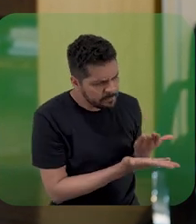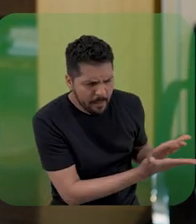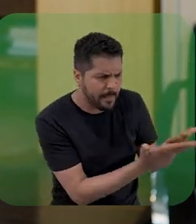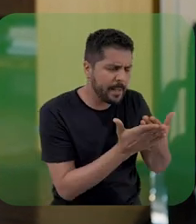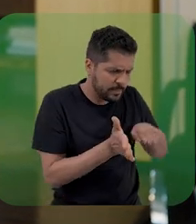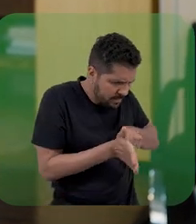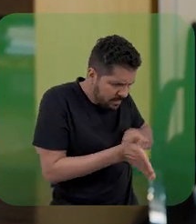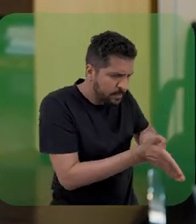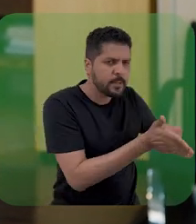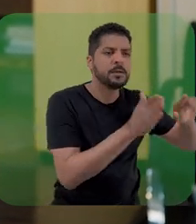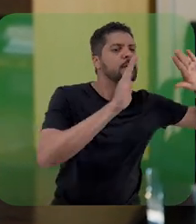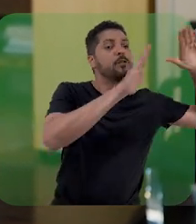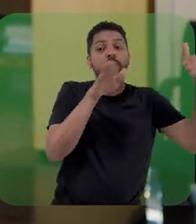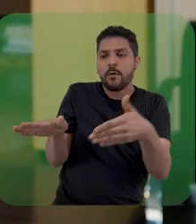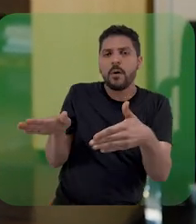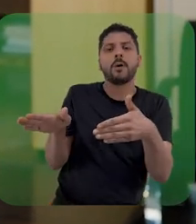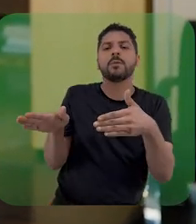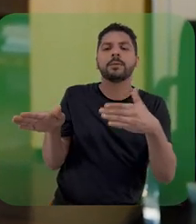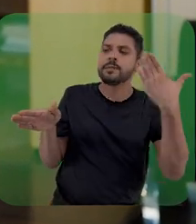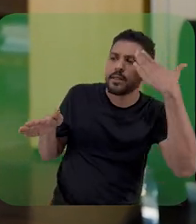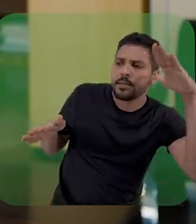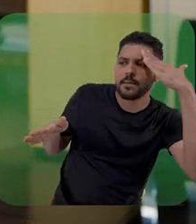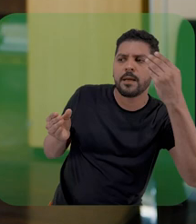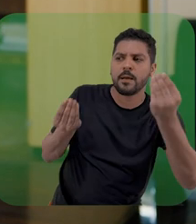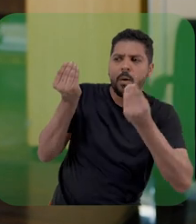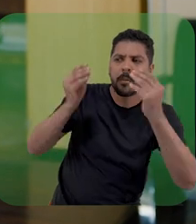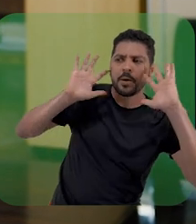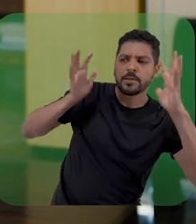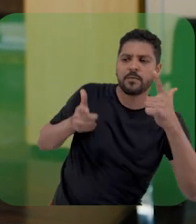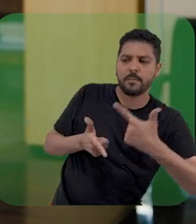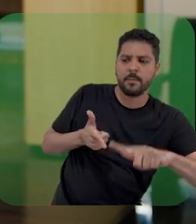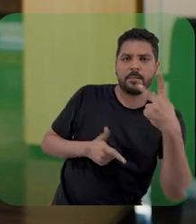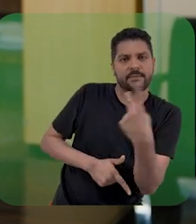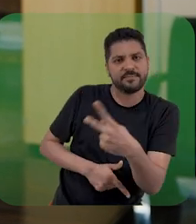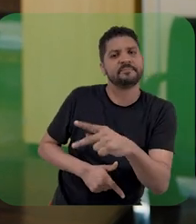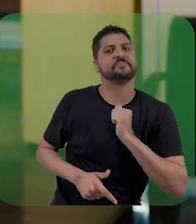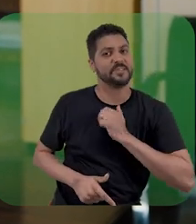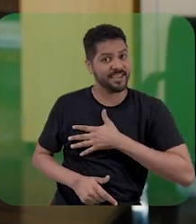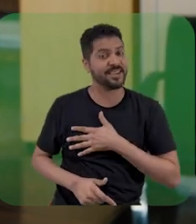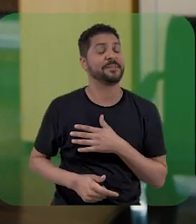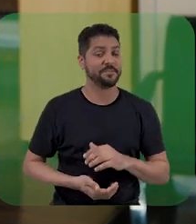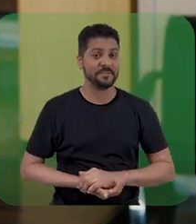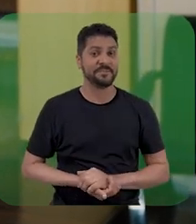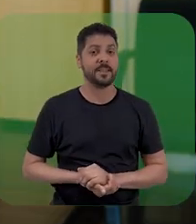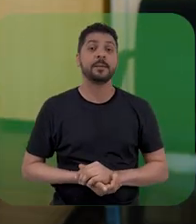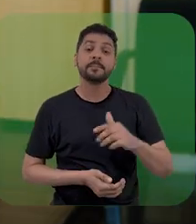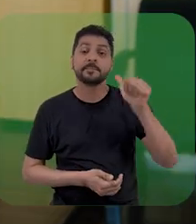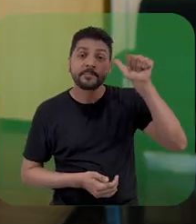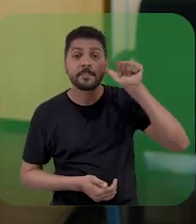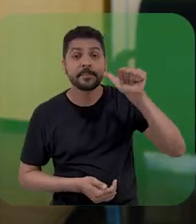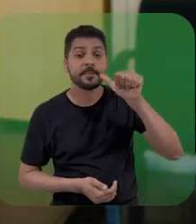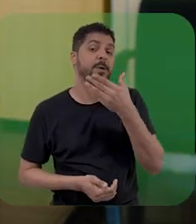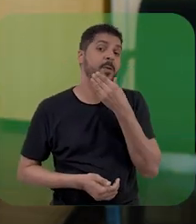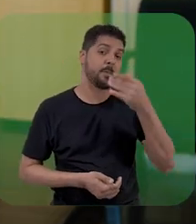em que os objetos de pesquisa estão voltados à compreensão e resolução de desafios reais da nossa instituição. Os